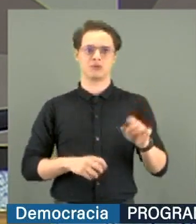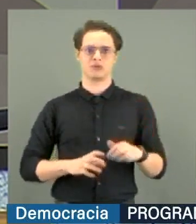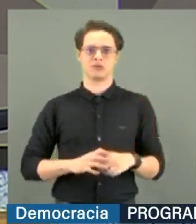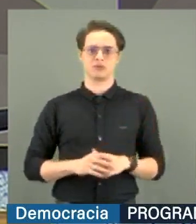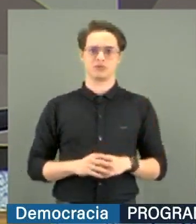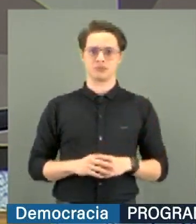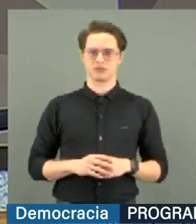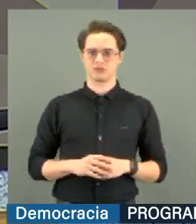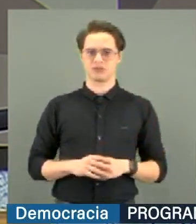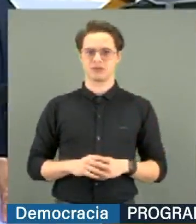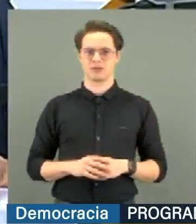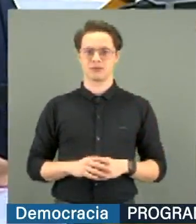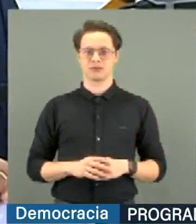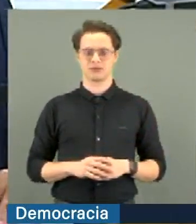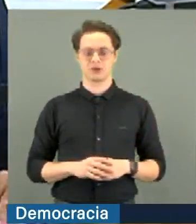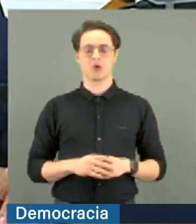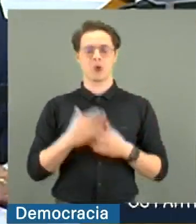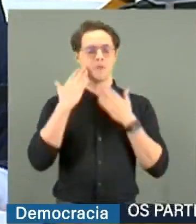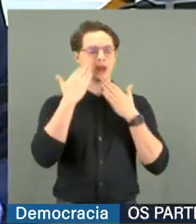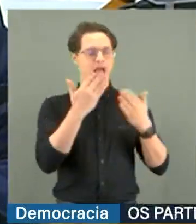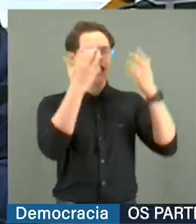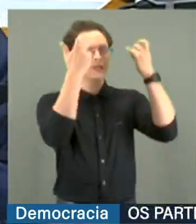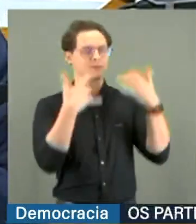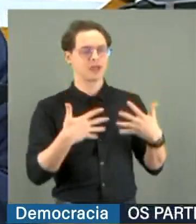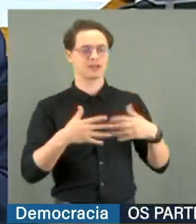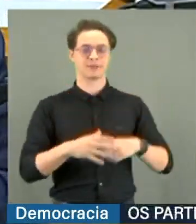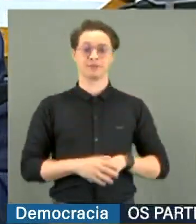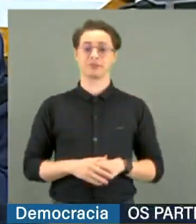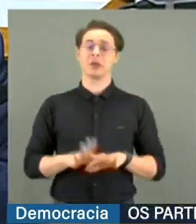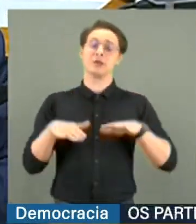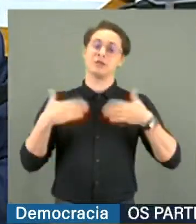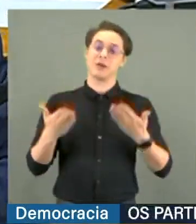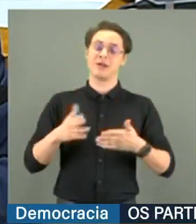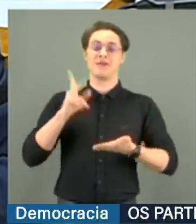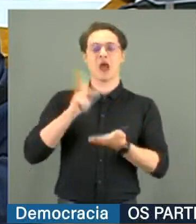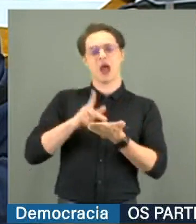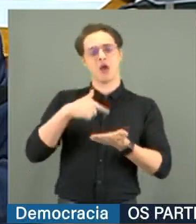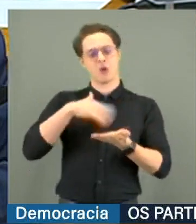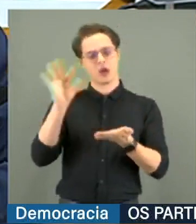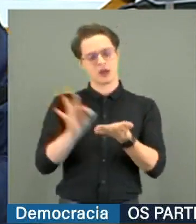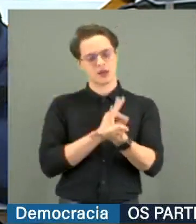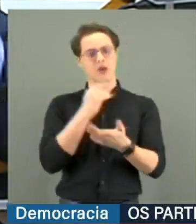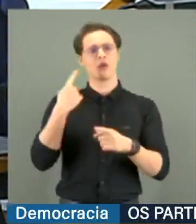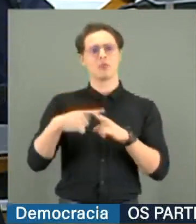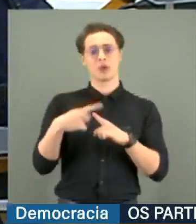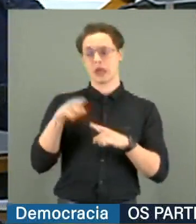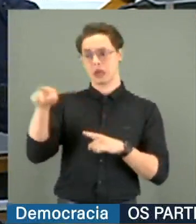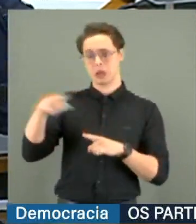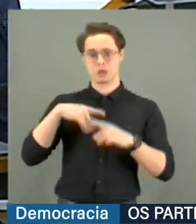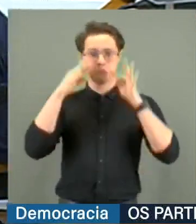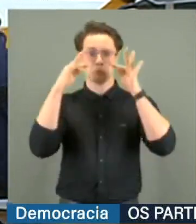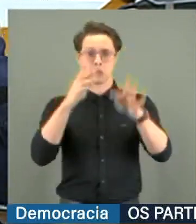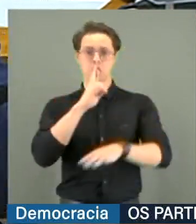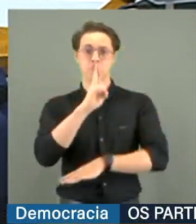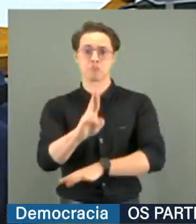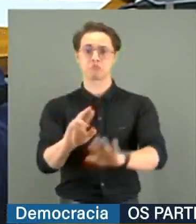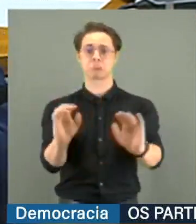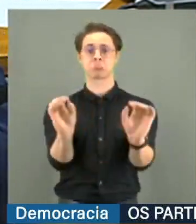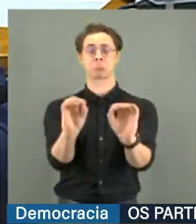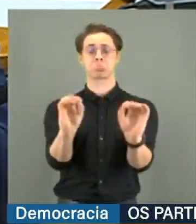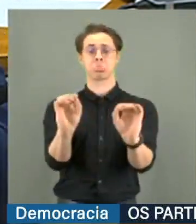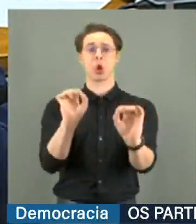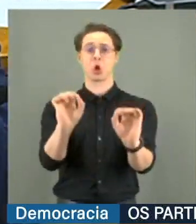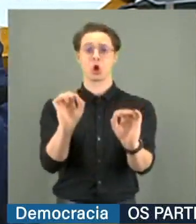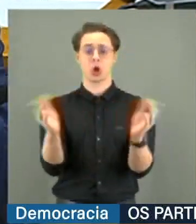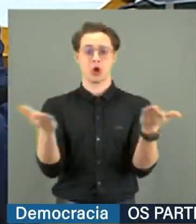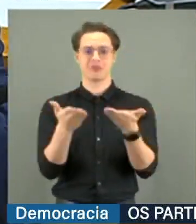Obrigado pela explicação, Presidente. Mas, na verdade, eu me inscrevi, já que a testemunha não está respondendo na